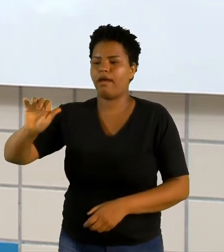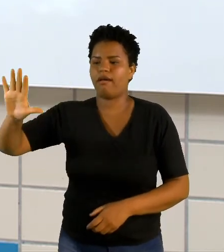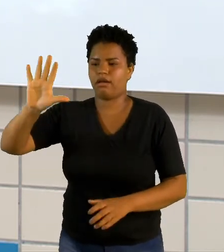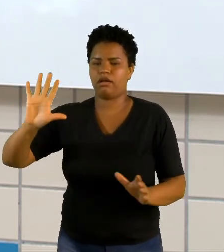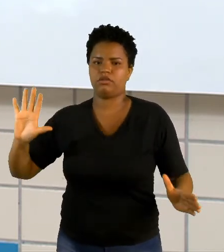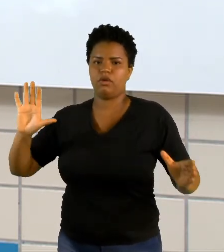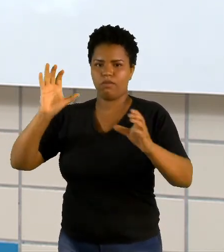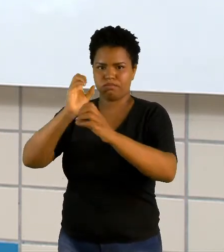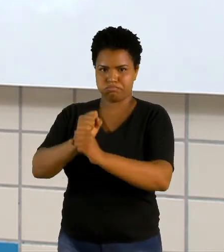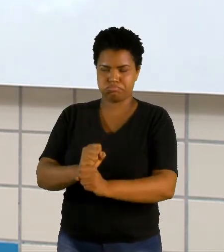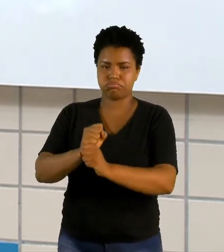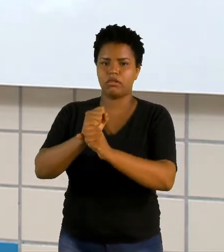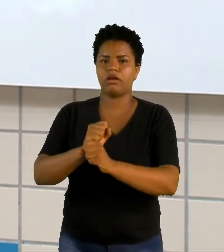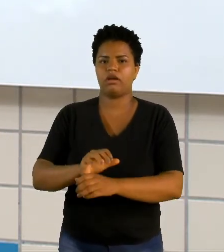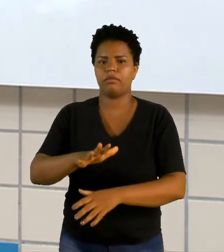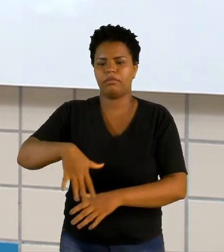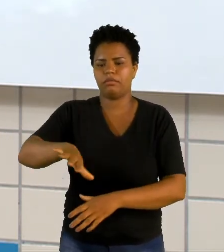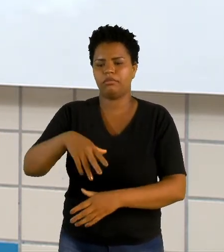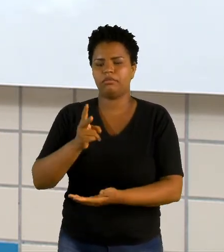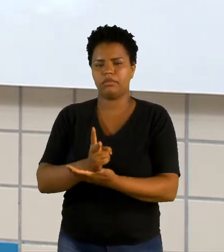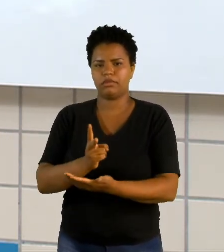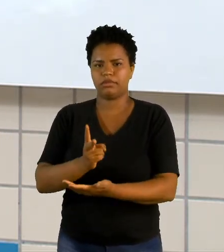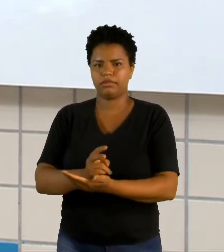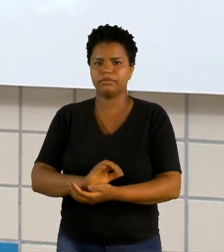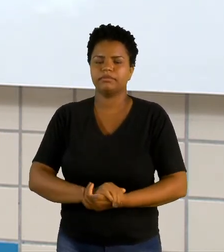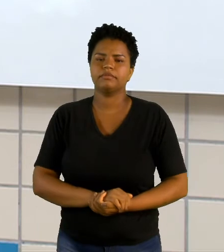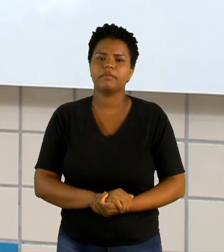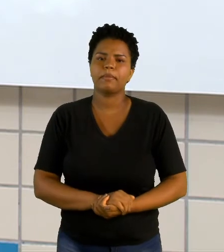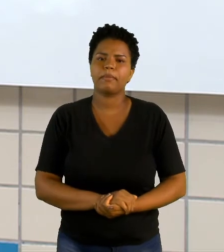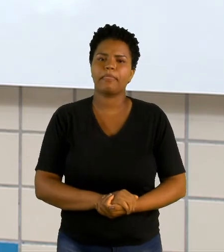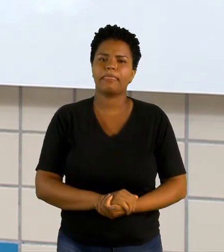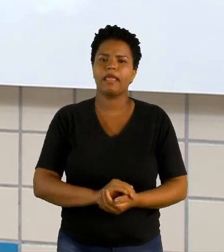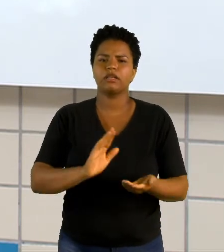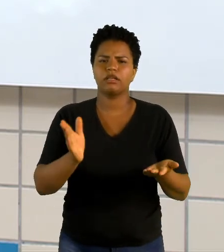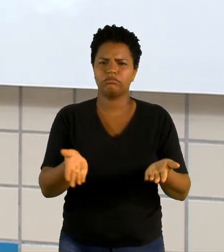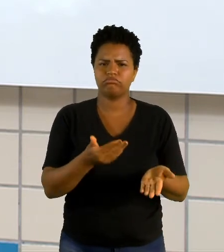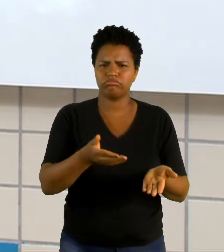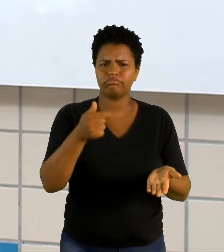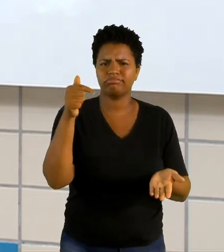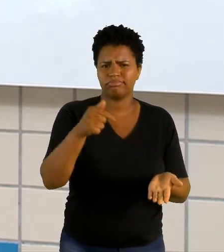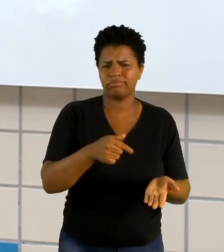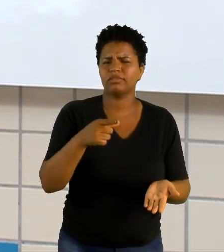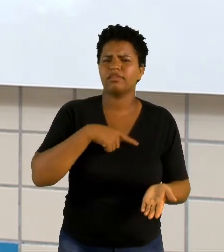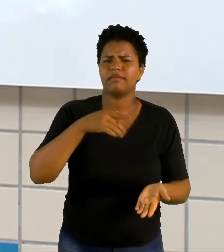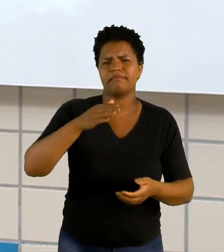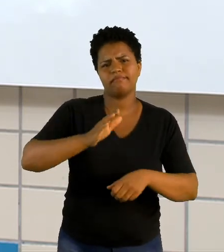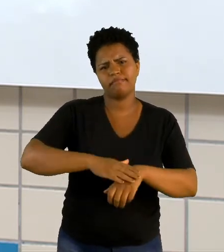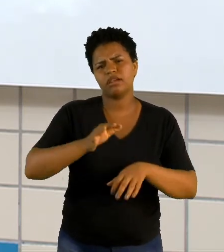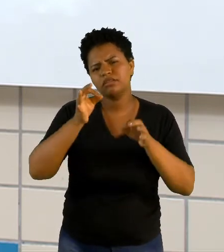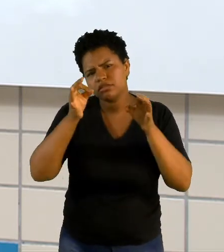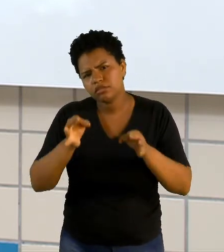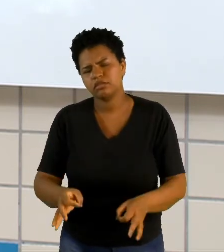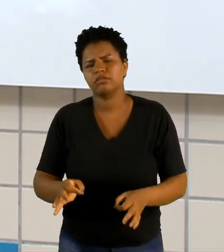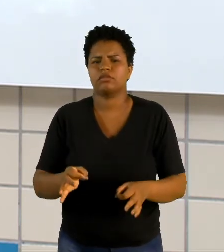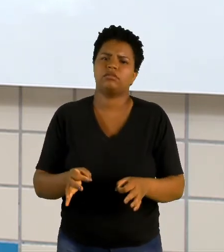terra. Claro, na nossa apostila, tá falando muito mais certinho, tá falando muito mais,